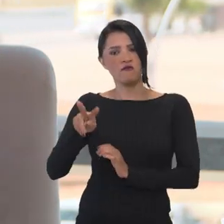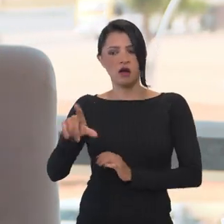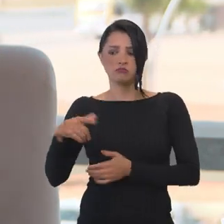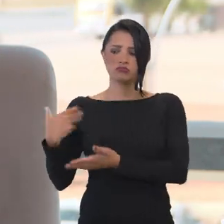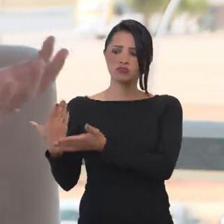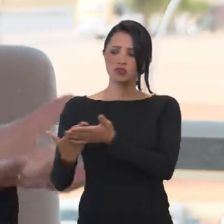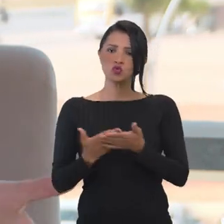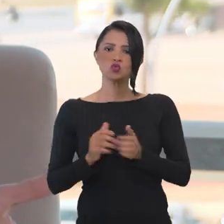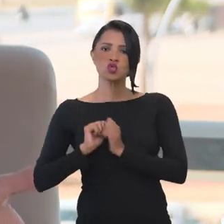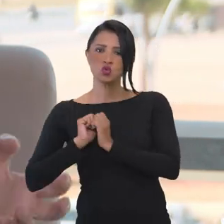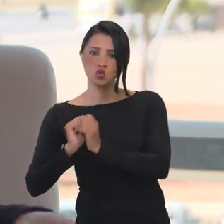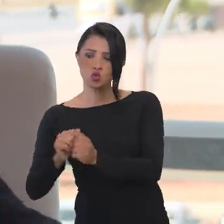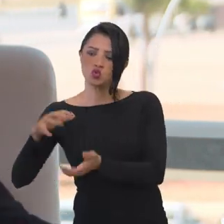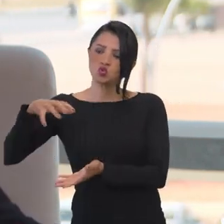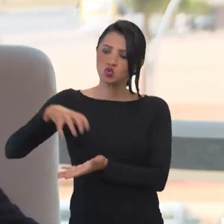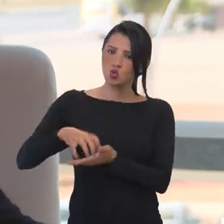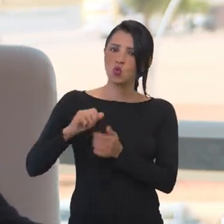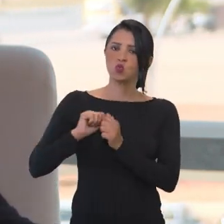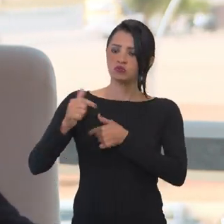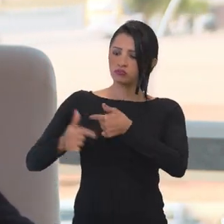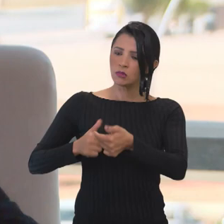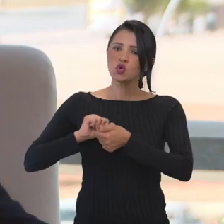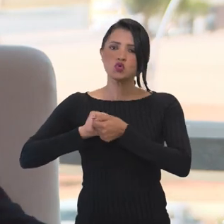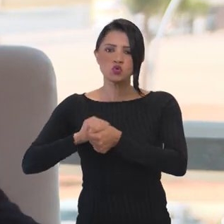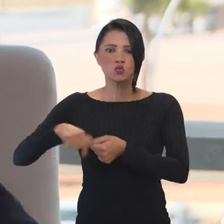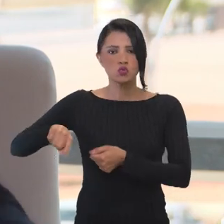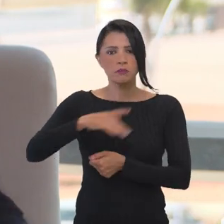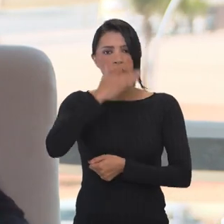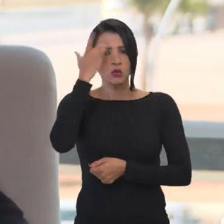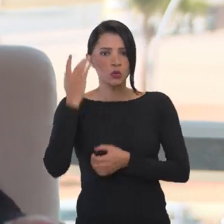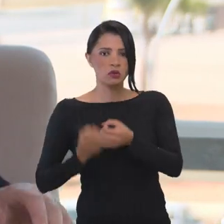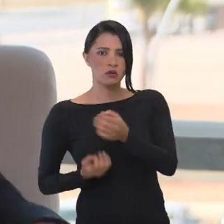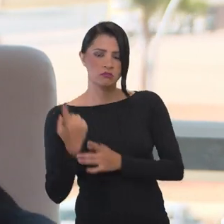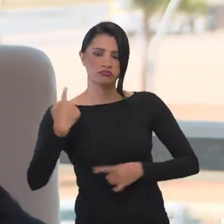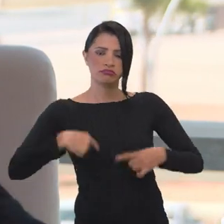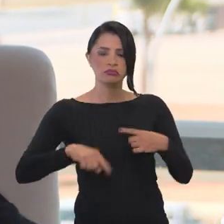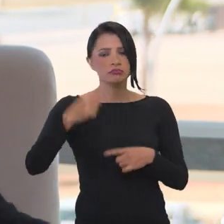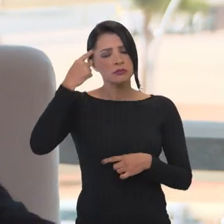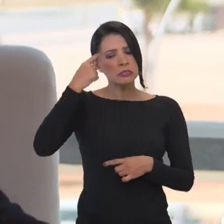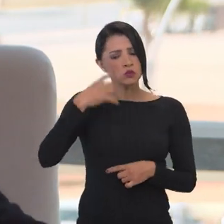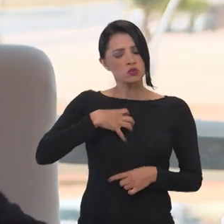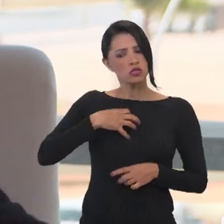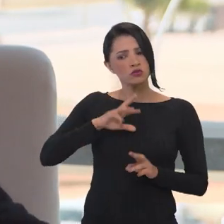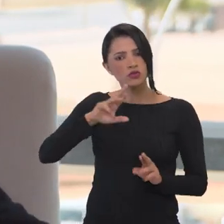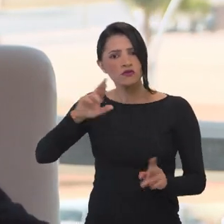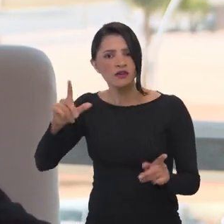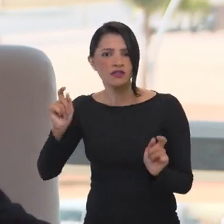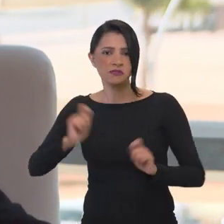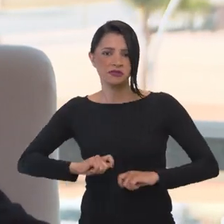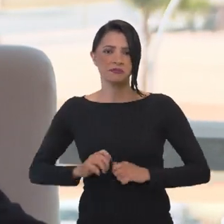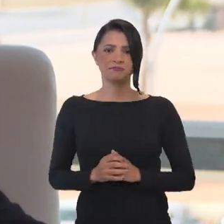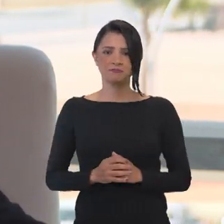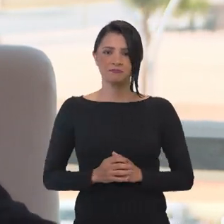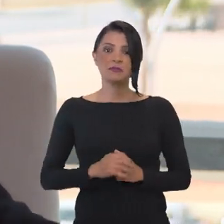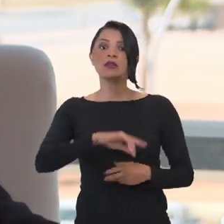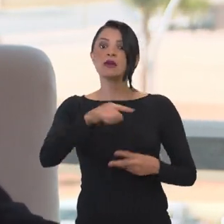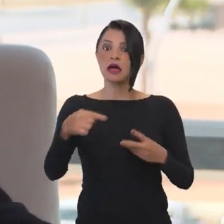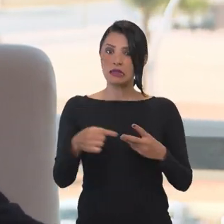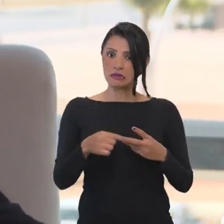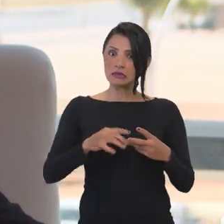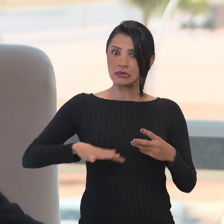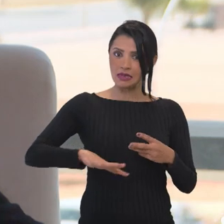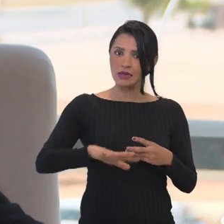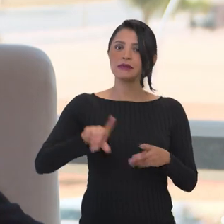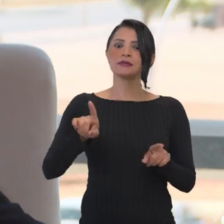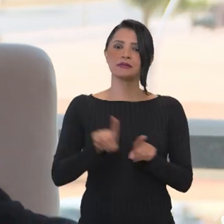servidores, que estudam junto com o órgão, trabalham junto com as pessoas que estão fazendo a política para pensar uma maneira diferente de fazer. E tem uma